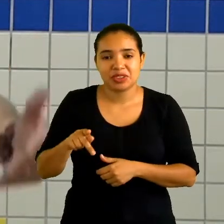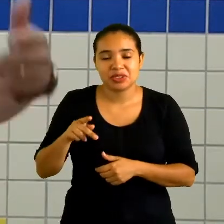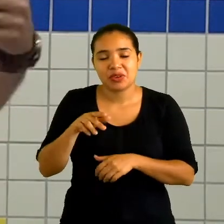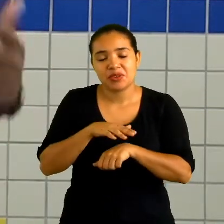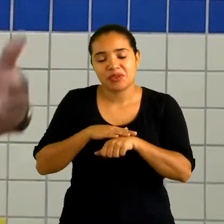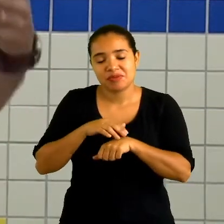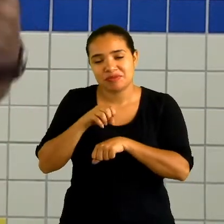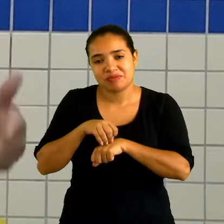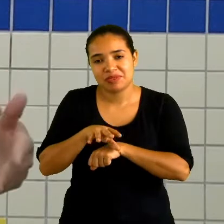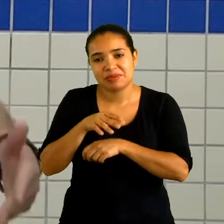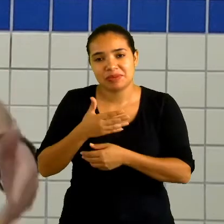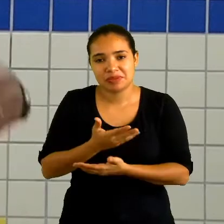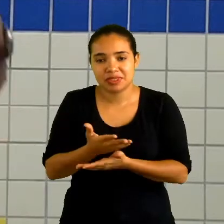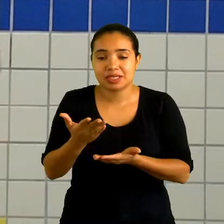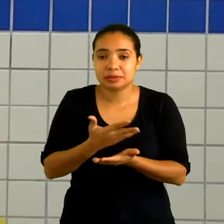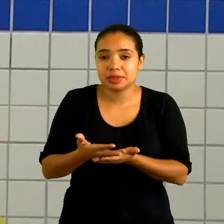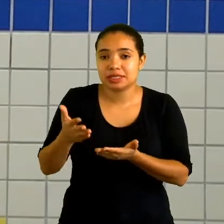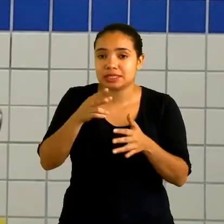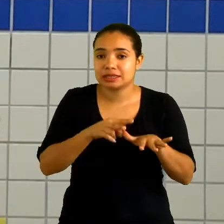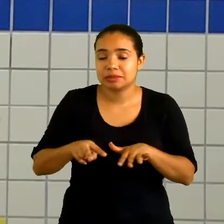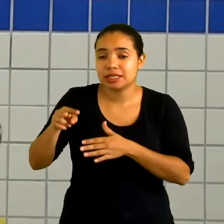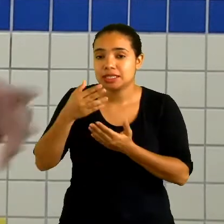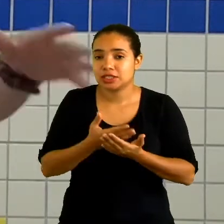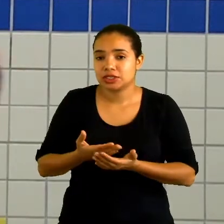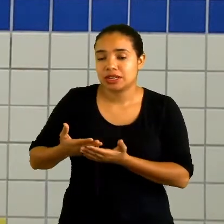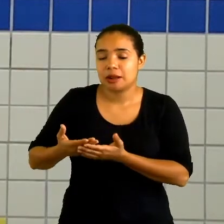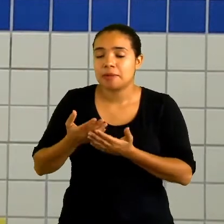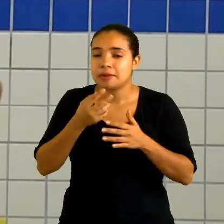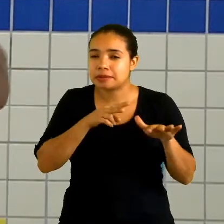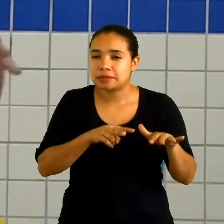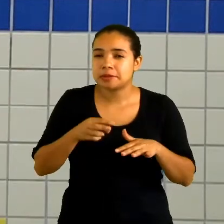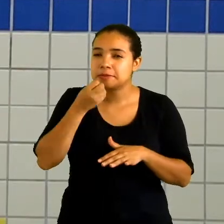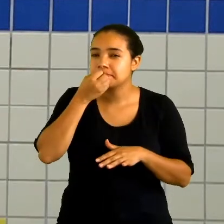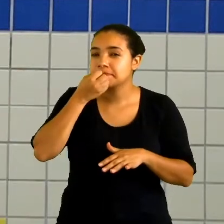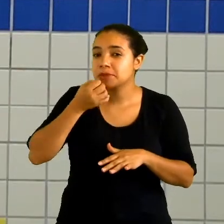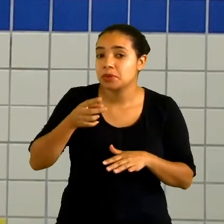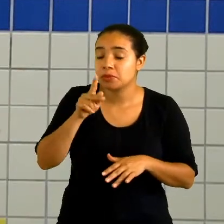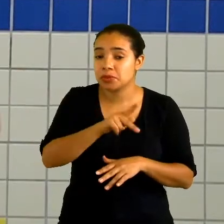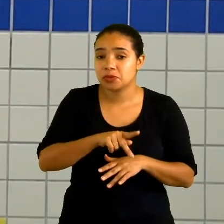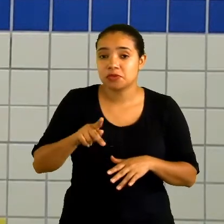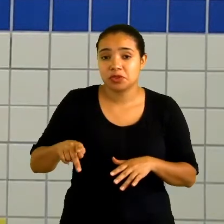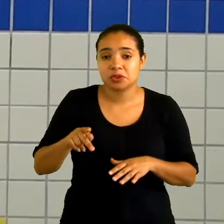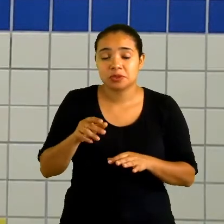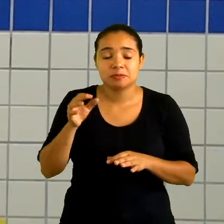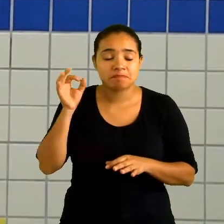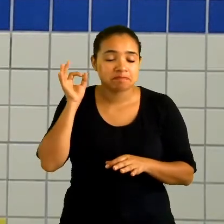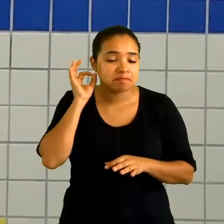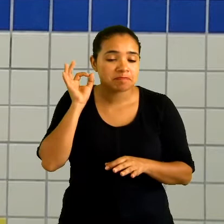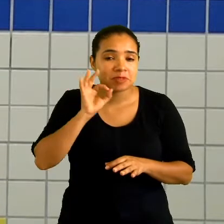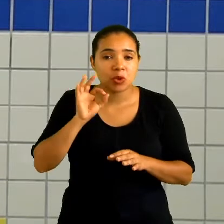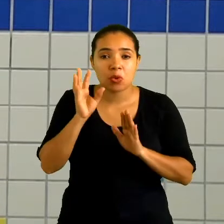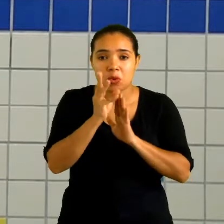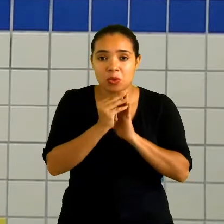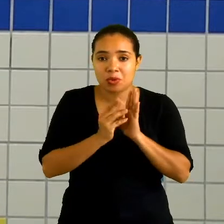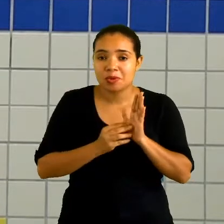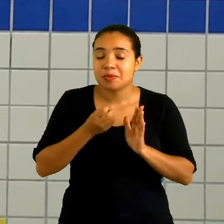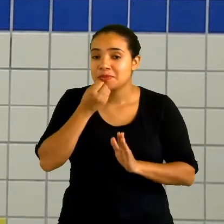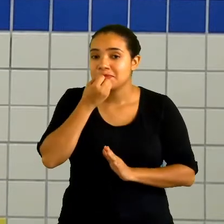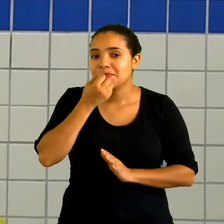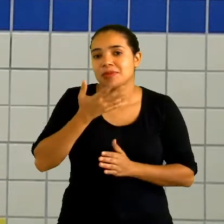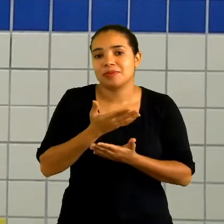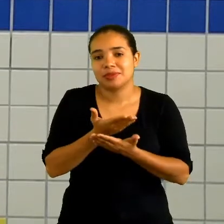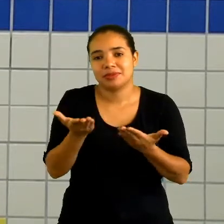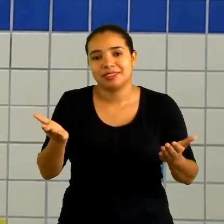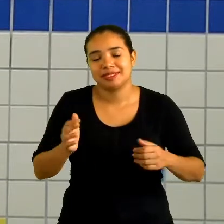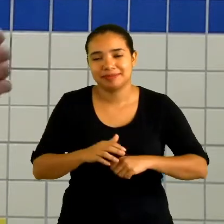uma semana de aula de coisa muito bacana, os nossos professores estão bem afiados, preparamos um conteúdo muito bacana